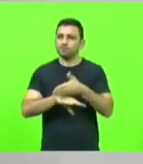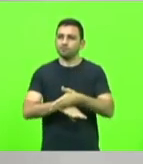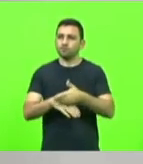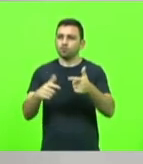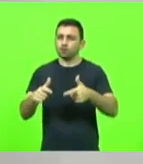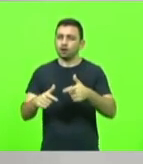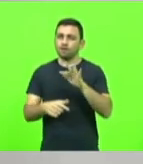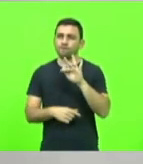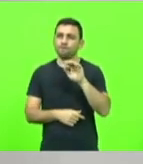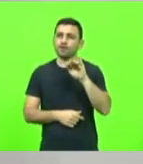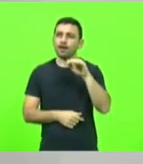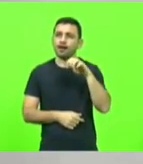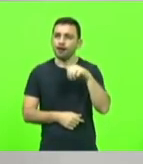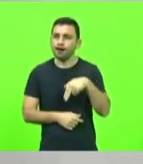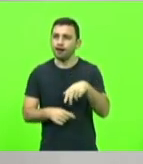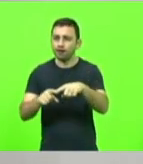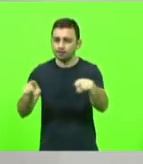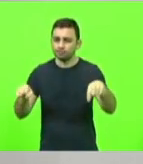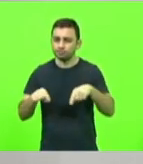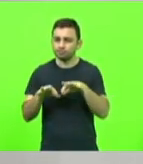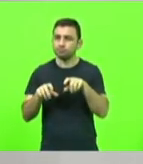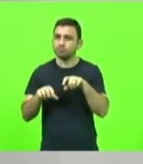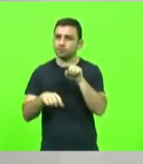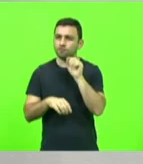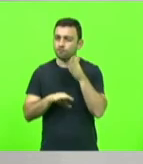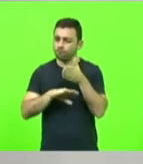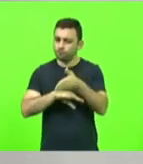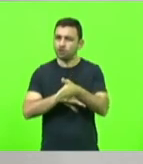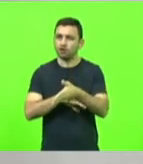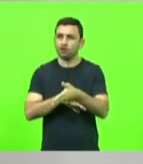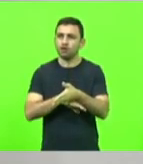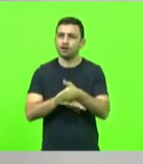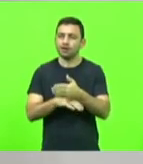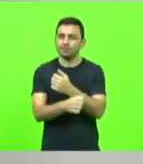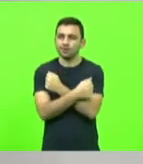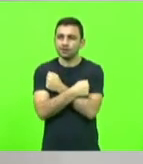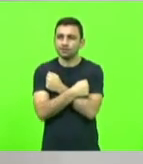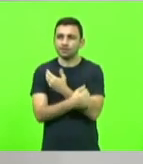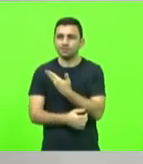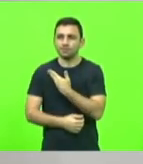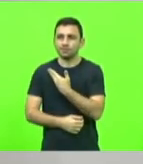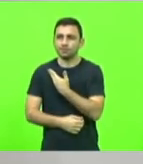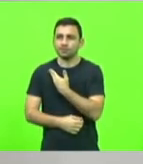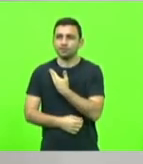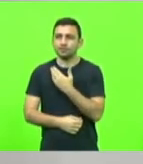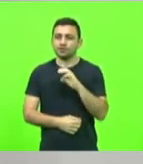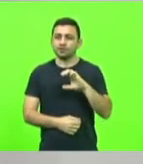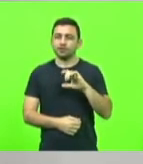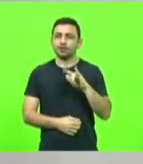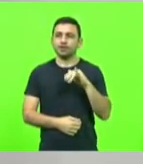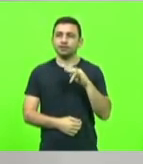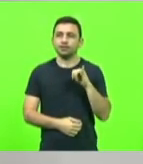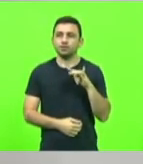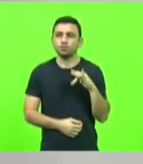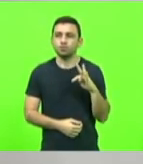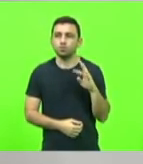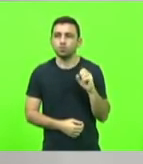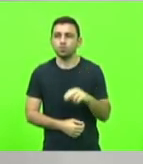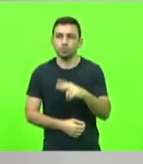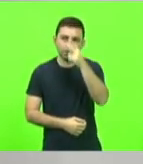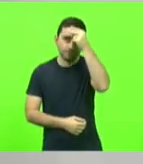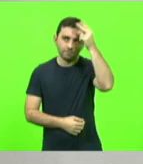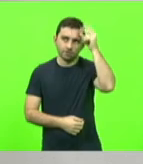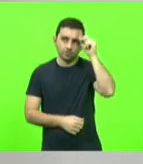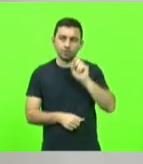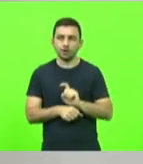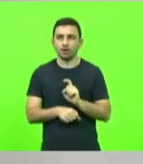FECAM, aqui na Assembleia Legislativa. Um abraço ao meu amigo Clenilton Pereira, prefeito de Araquari,